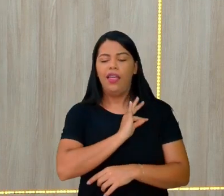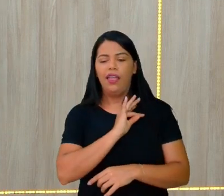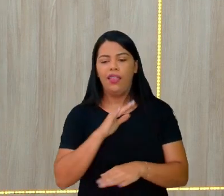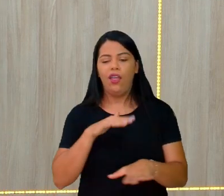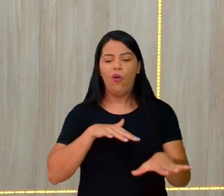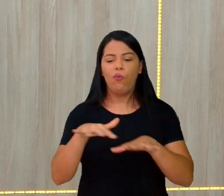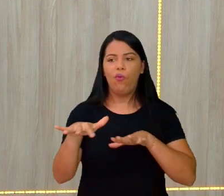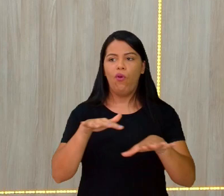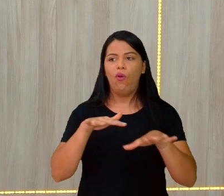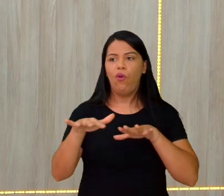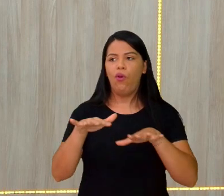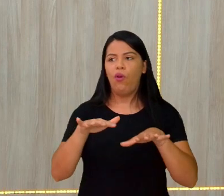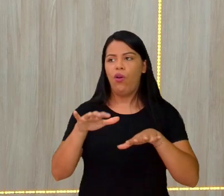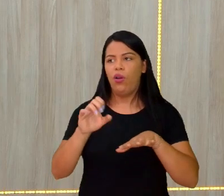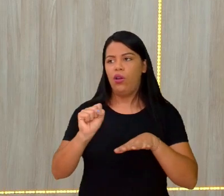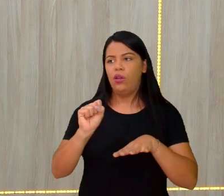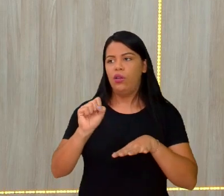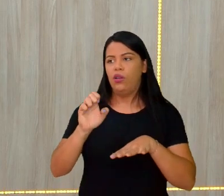movimento de o quê?